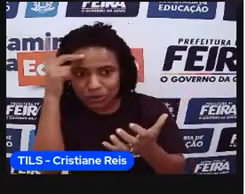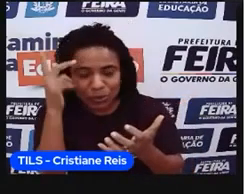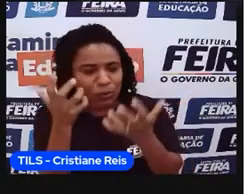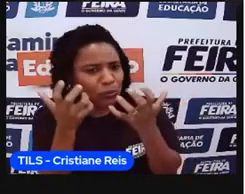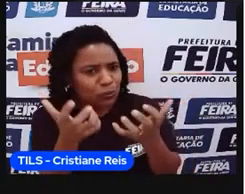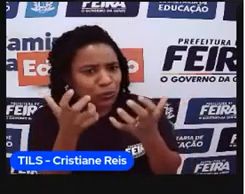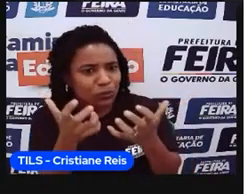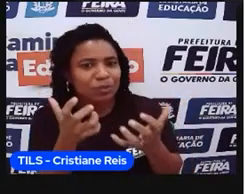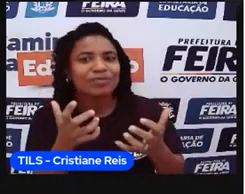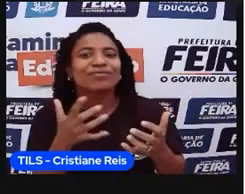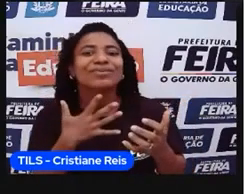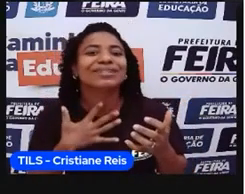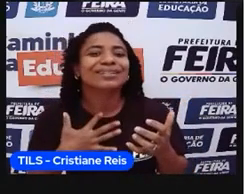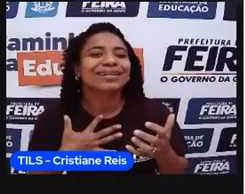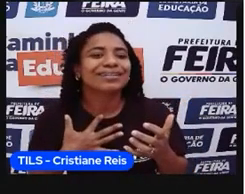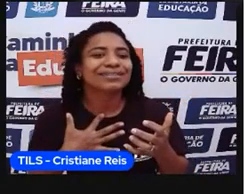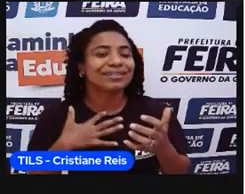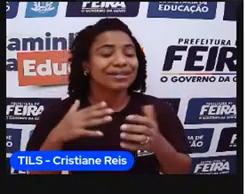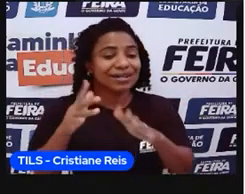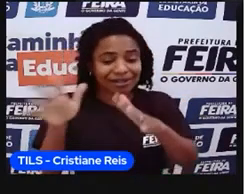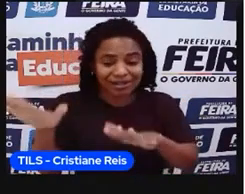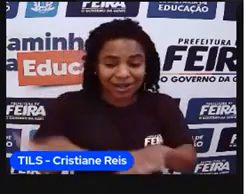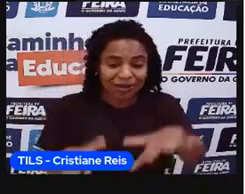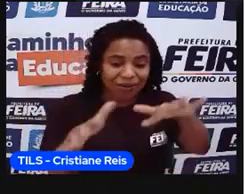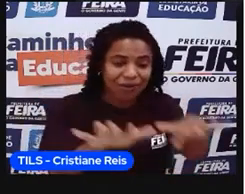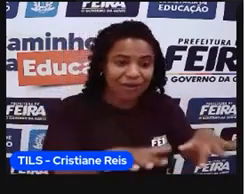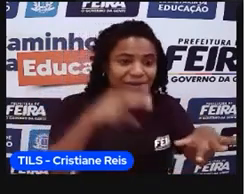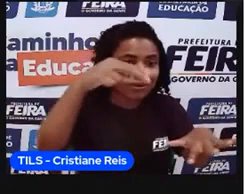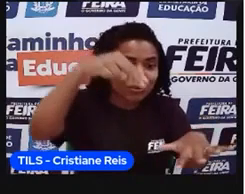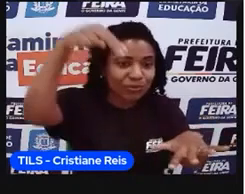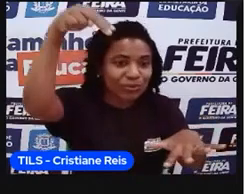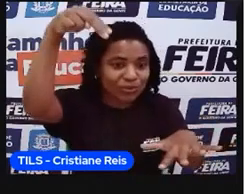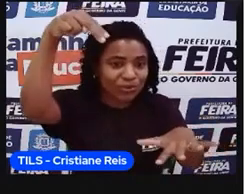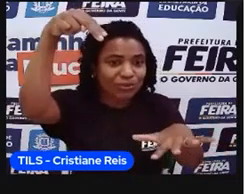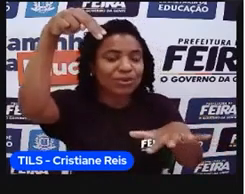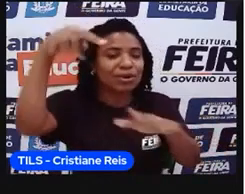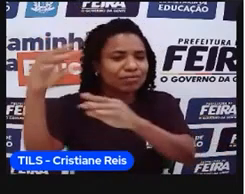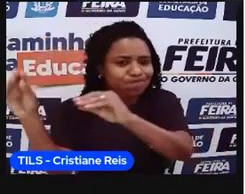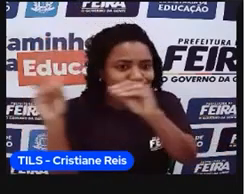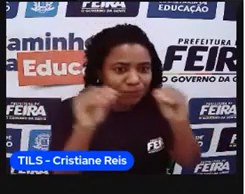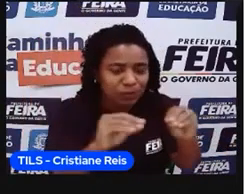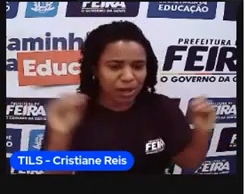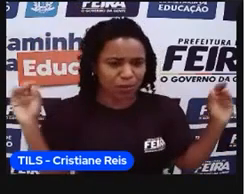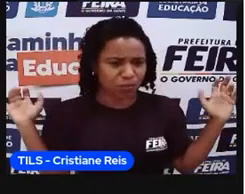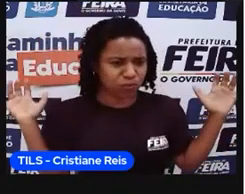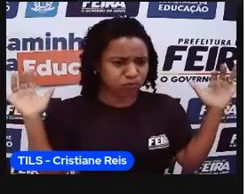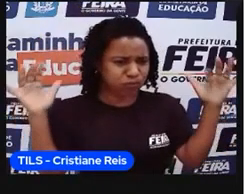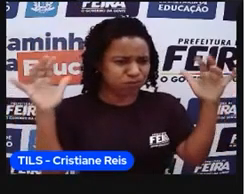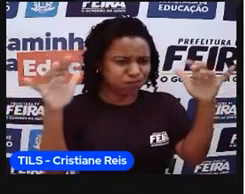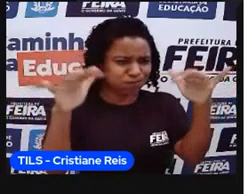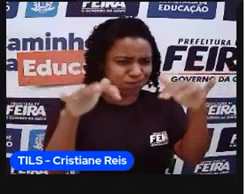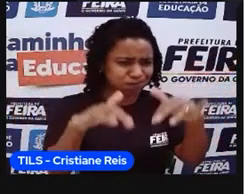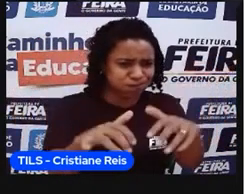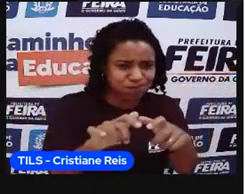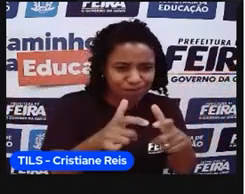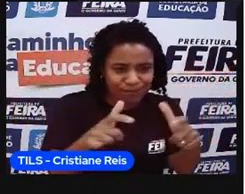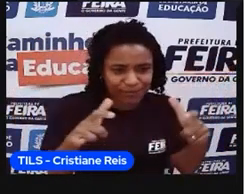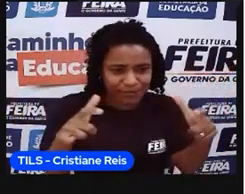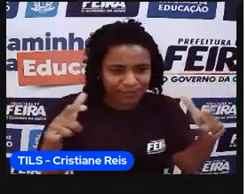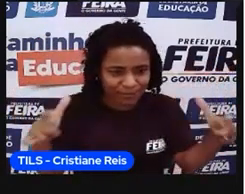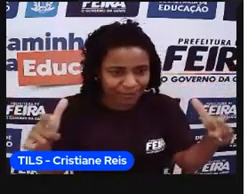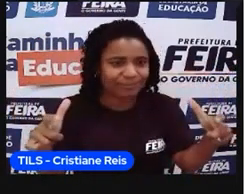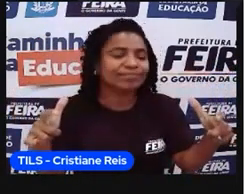principalmente, no litoral nordestino, e aí, o que é que aconteceu? Houve um aumento da população. Primeiro, né, uma migração